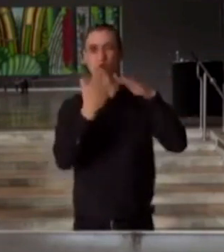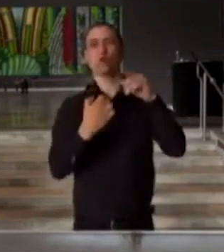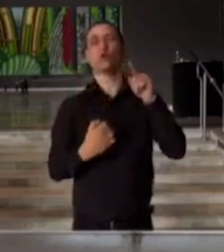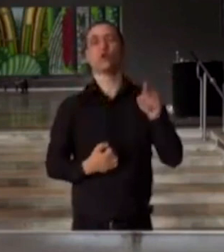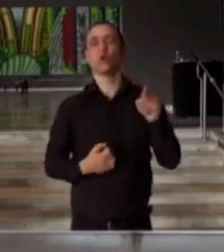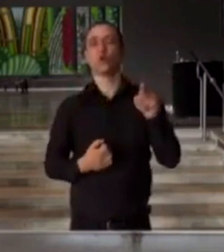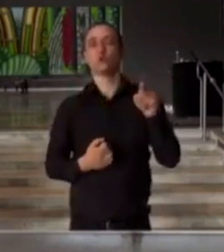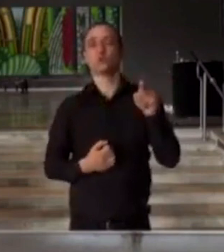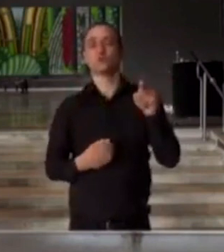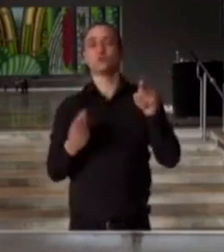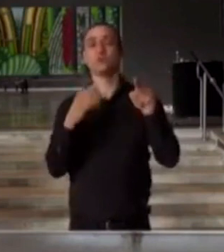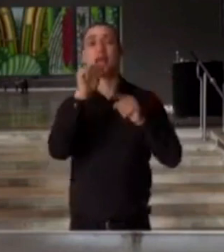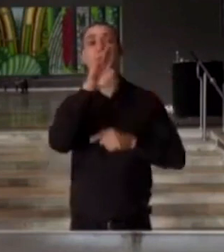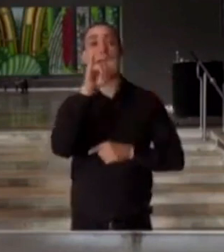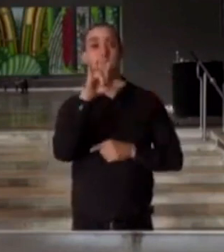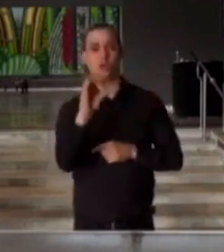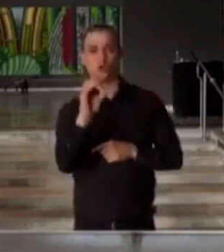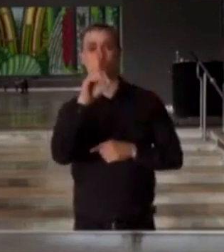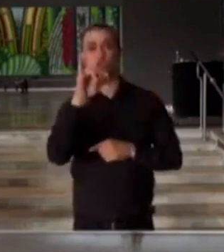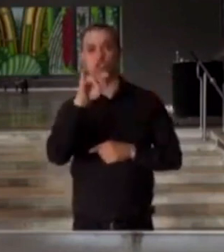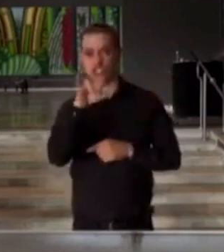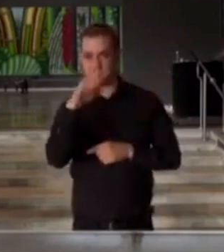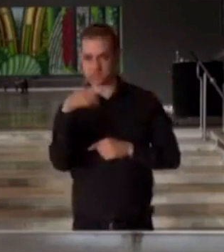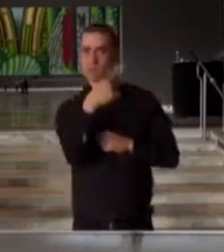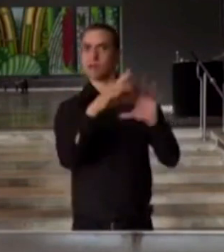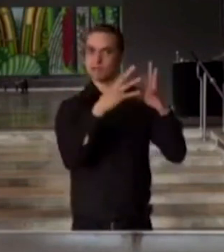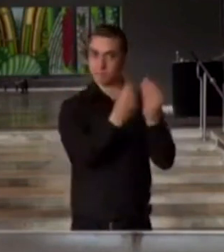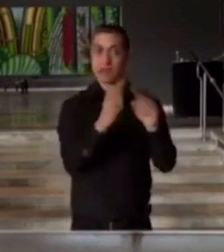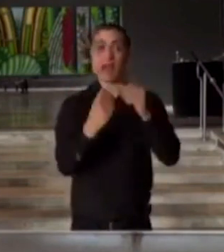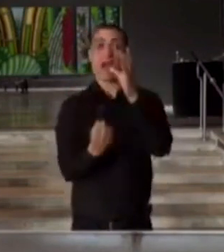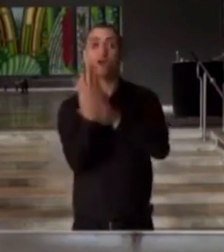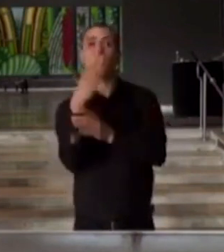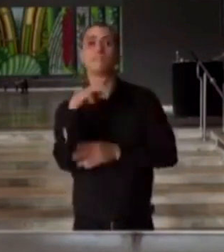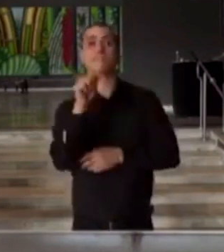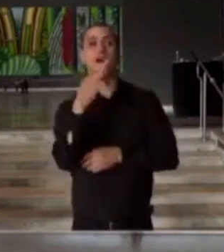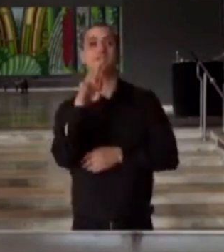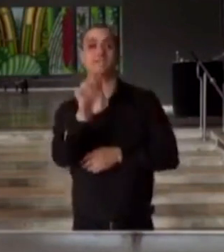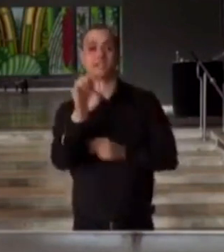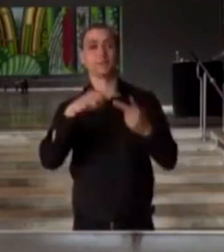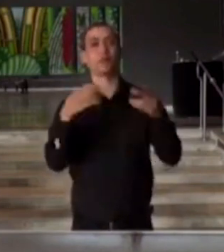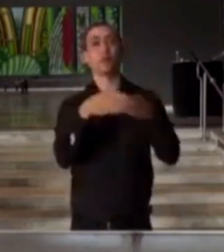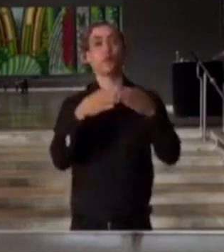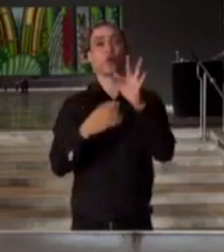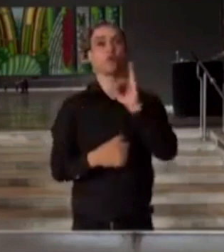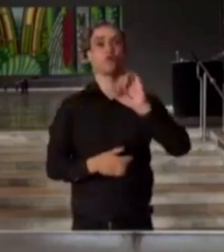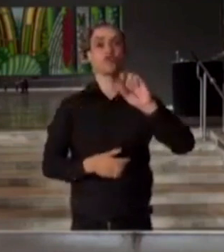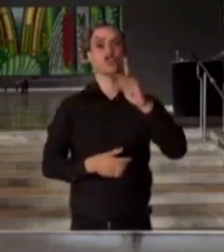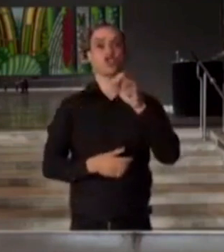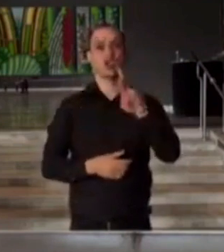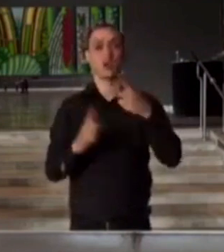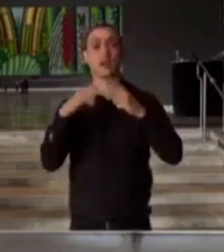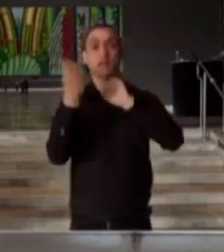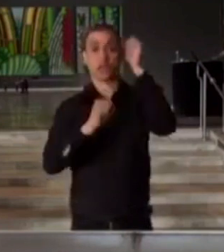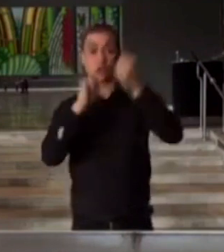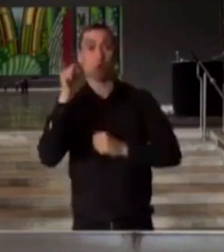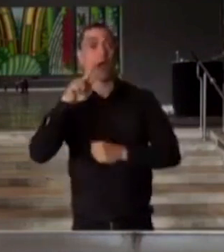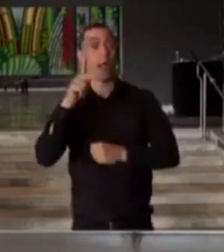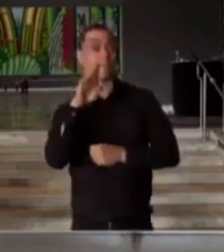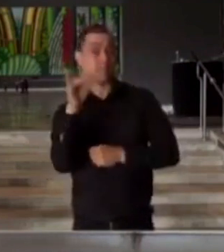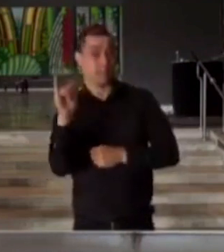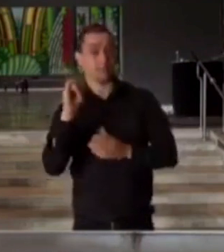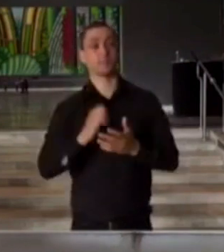Abílio Diniz, também a Fundação Mafri, o Grupo Fischer, as Indústrias A&B,